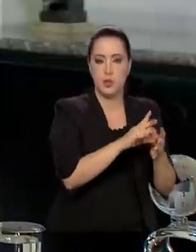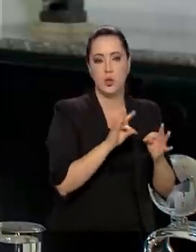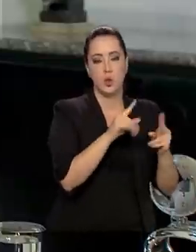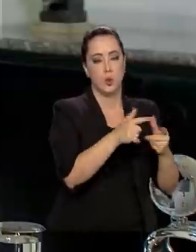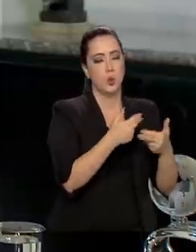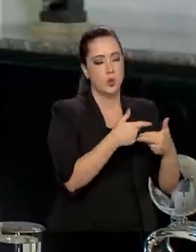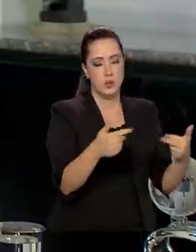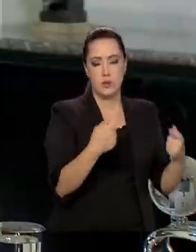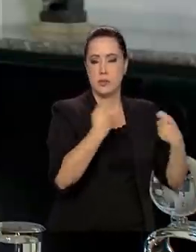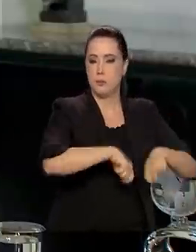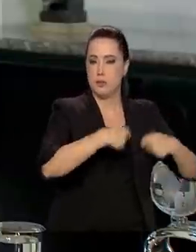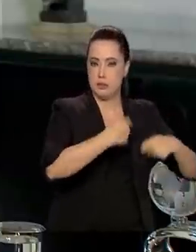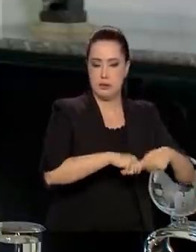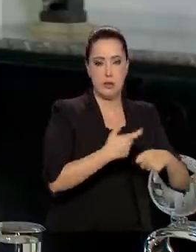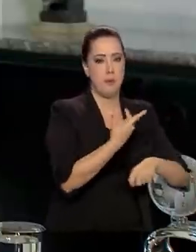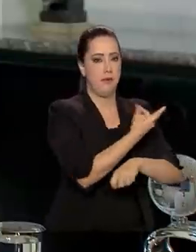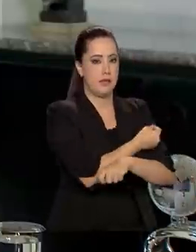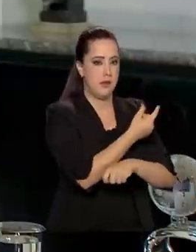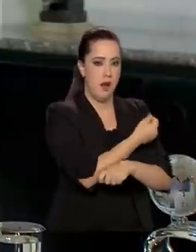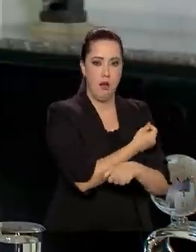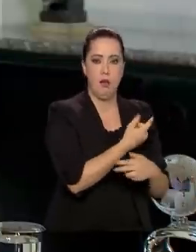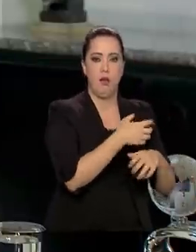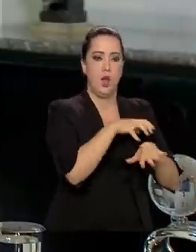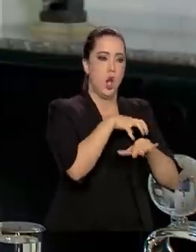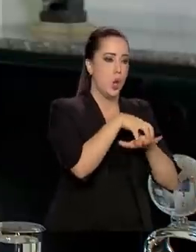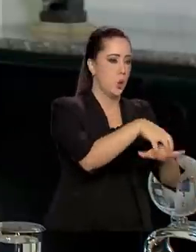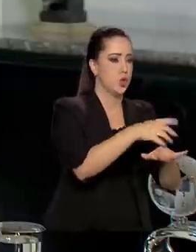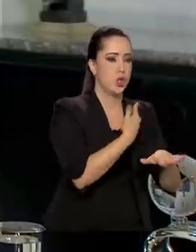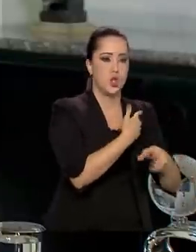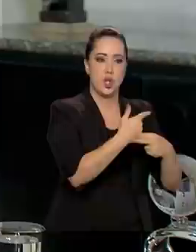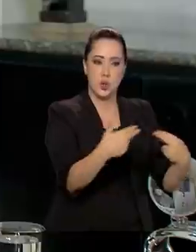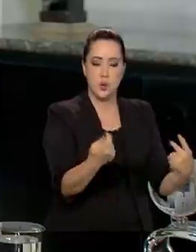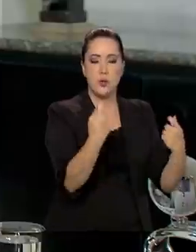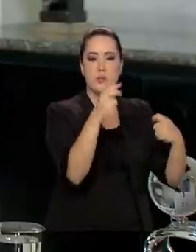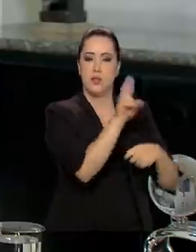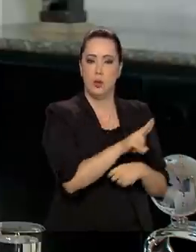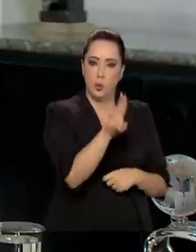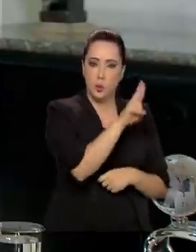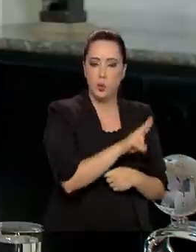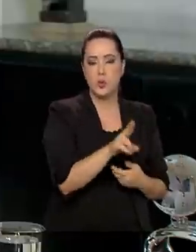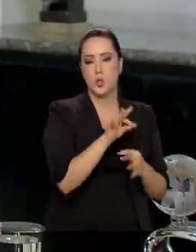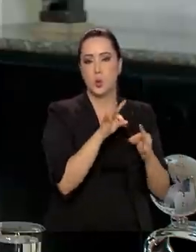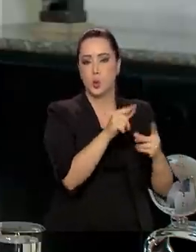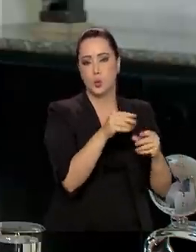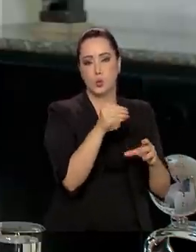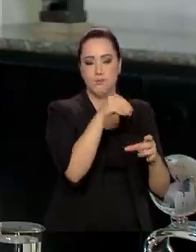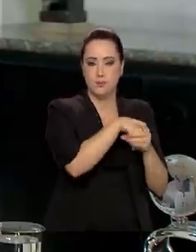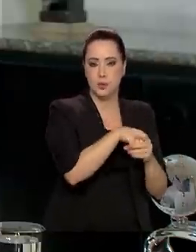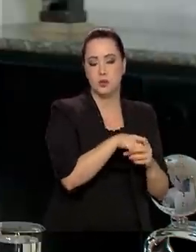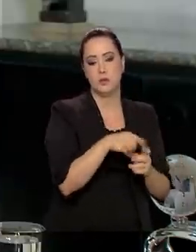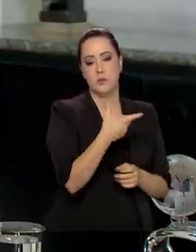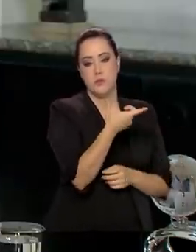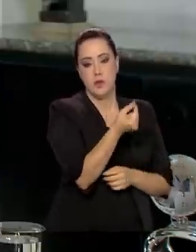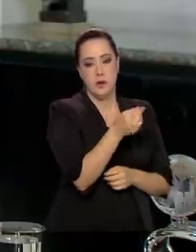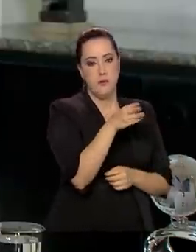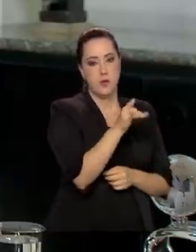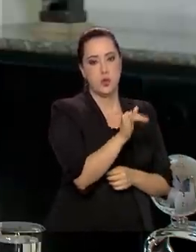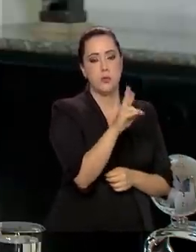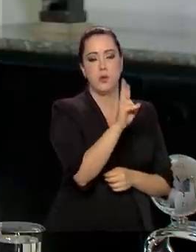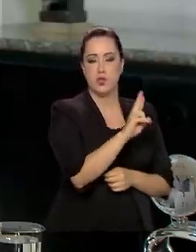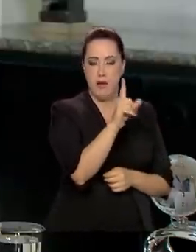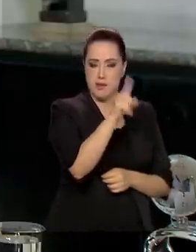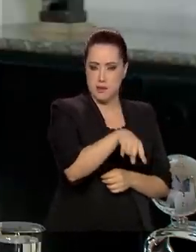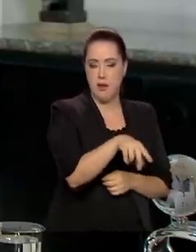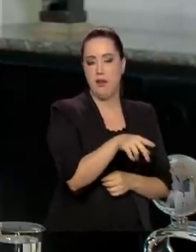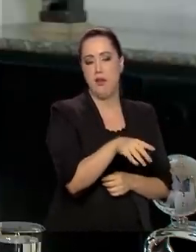Insumos, equipamentos, logística, tudo. Ele realmente abrange tudo. Os 20 bilhões são o suficiente